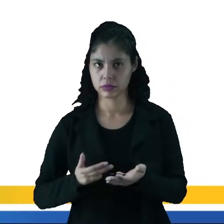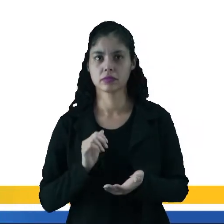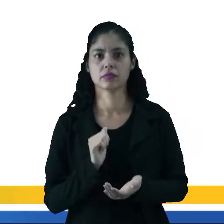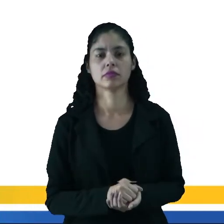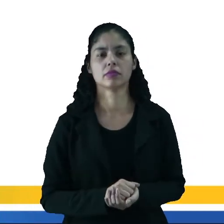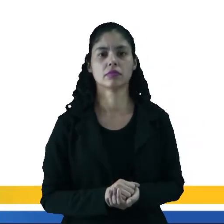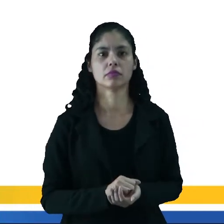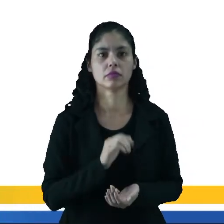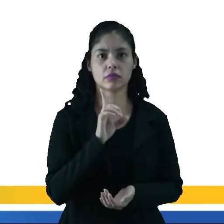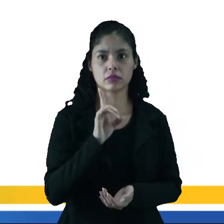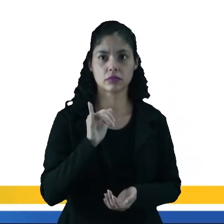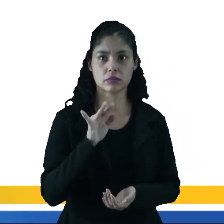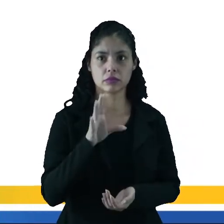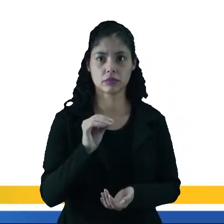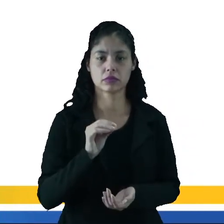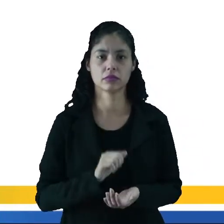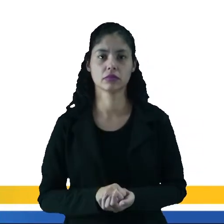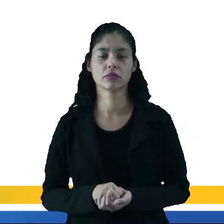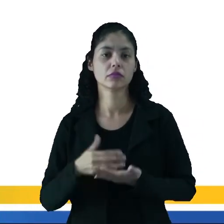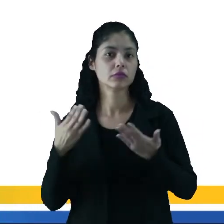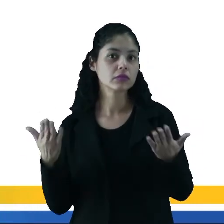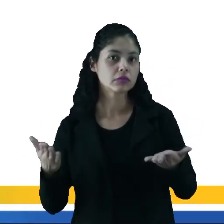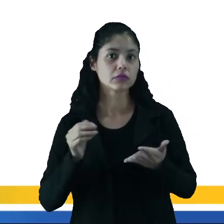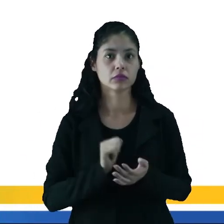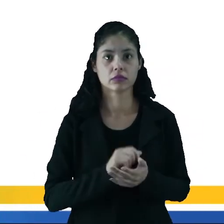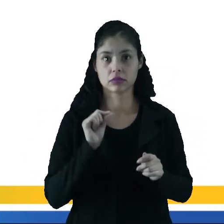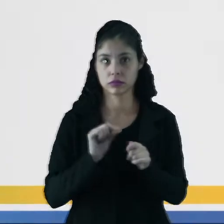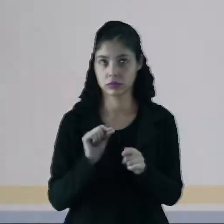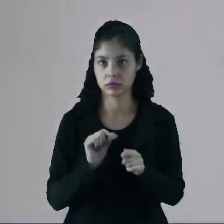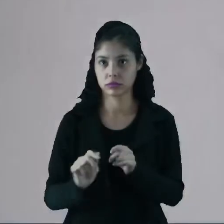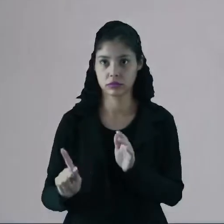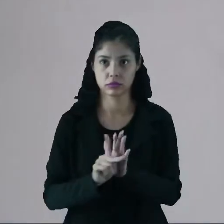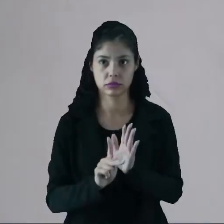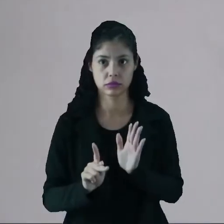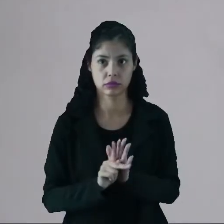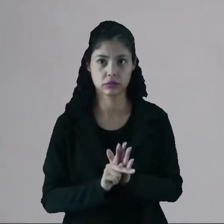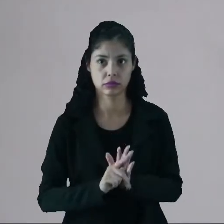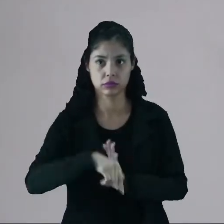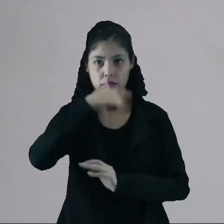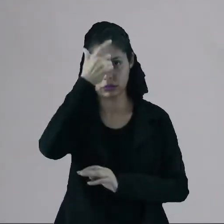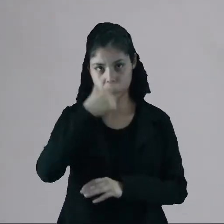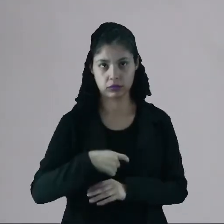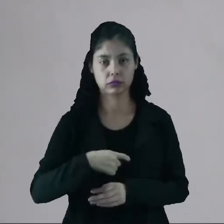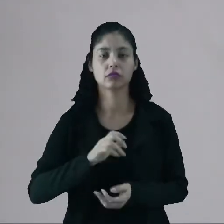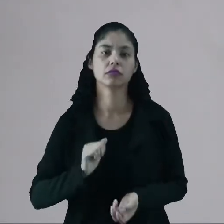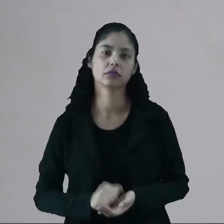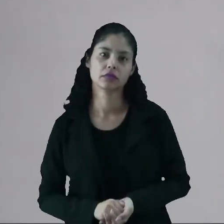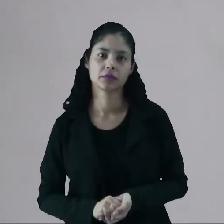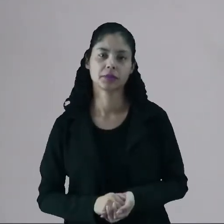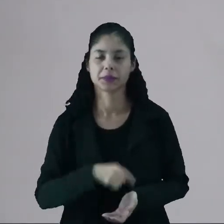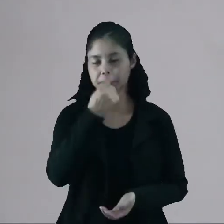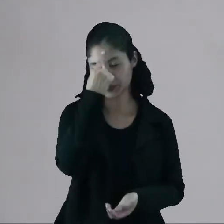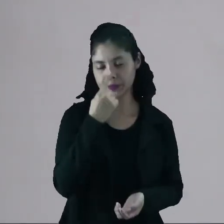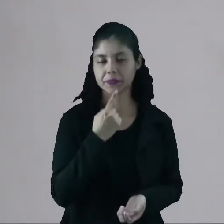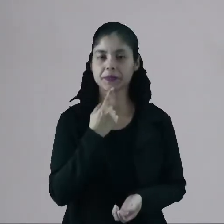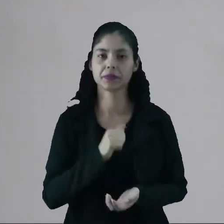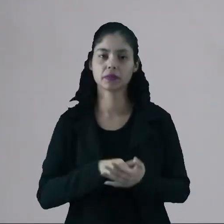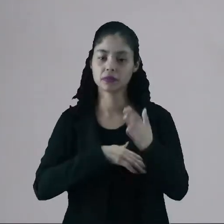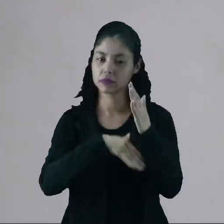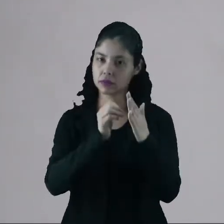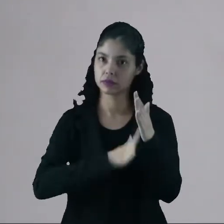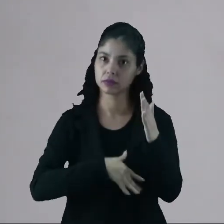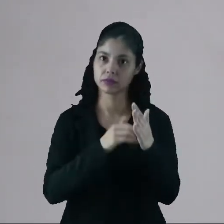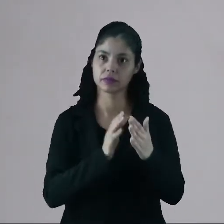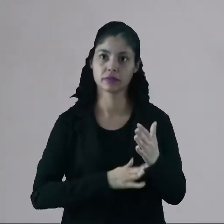artista é Diego Velásquez. Então, ele faz o seu próprio autorretrato na cena. Ele se